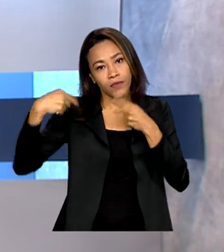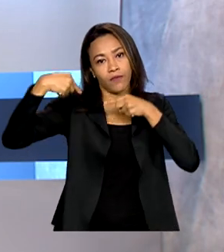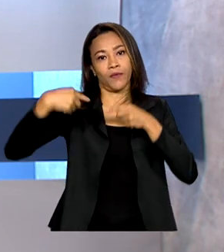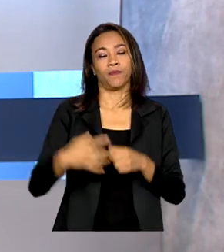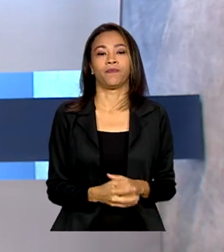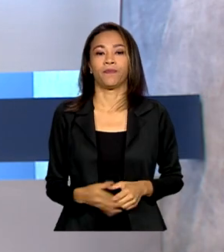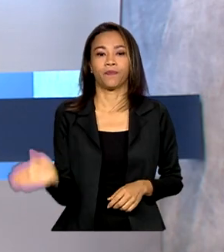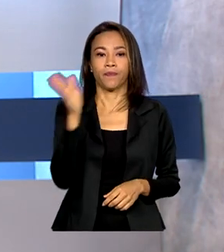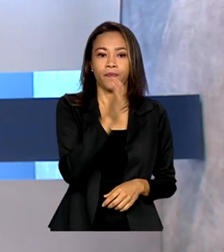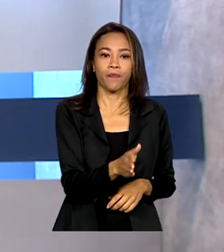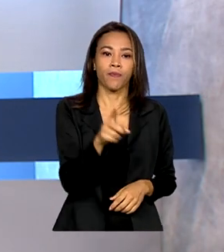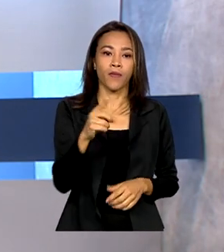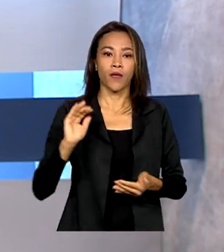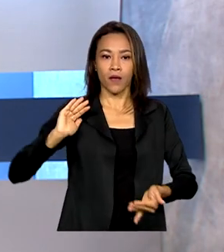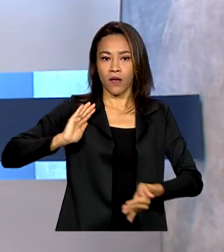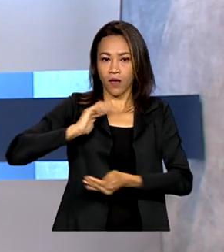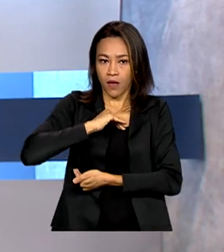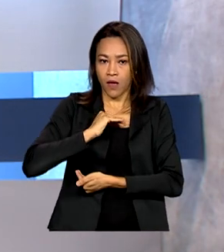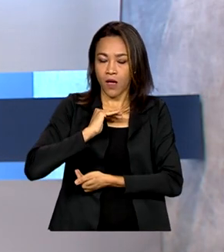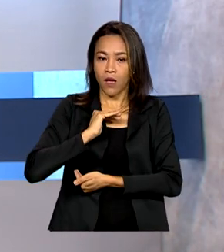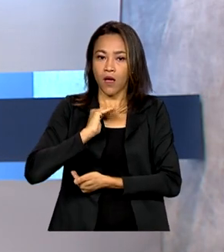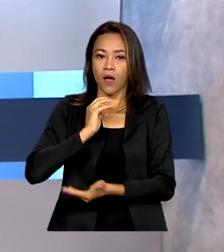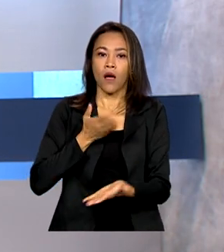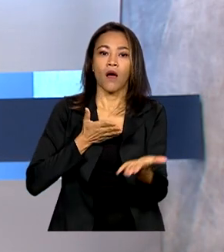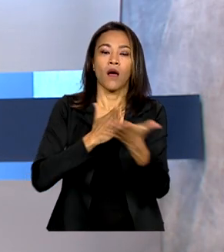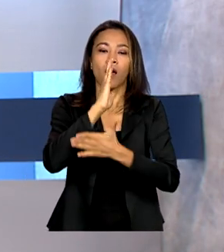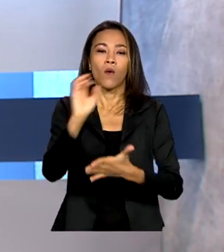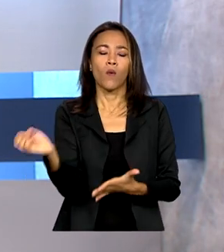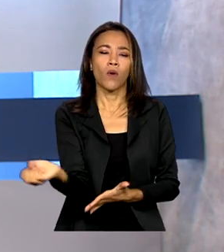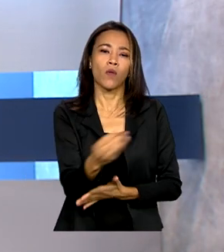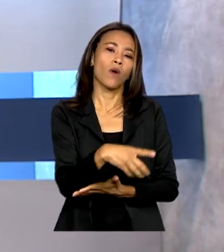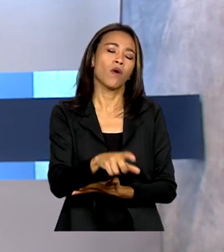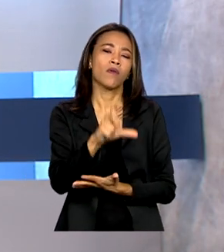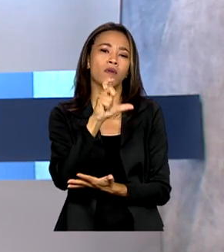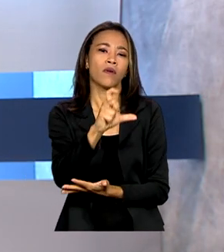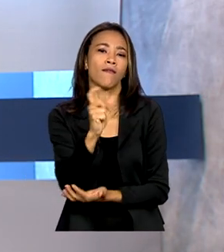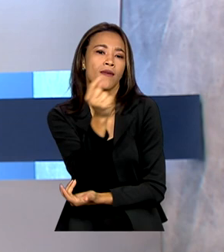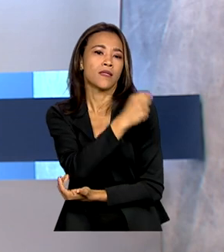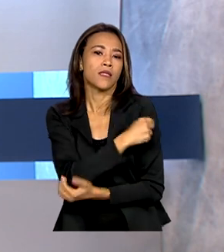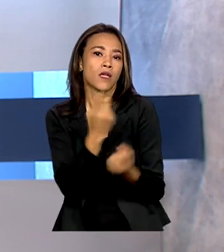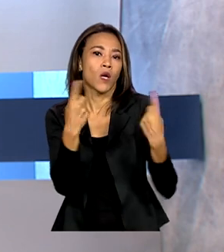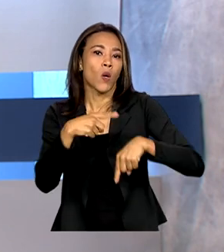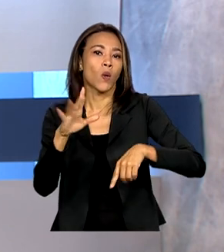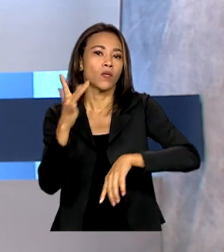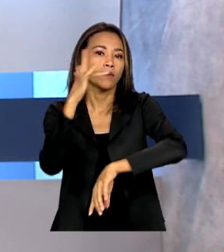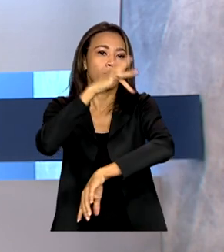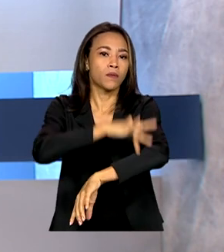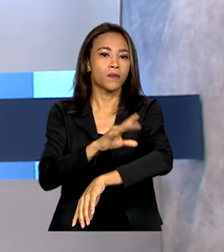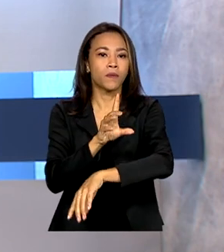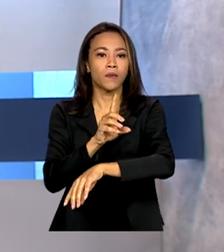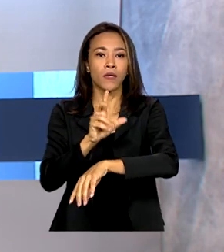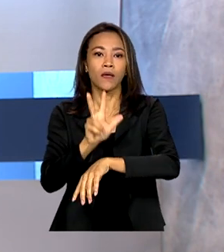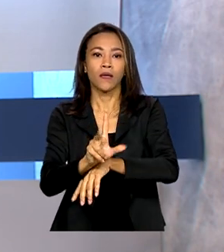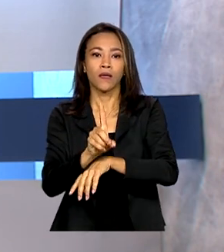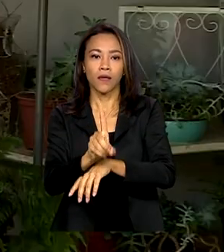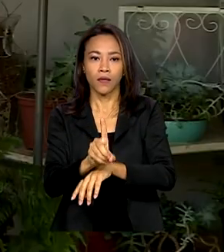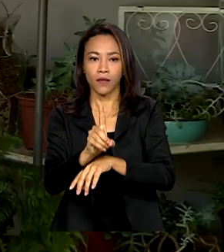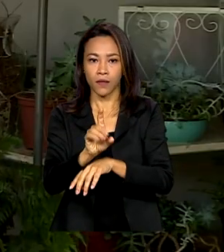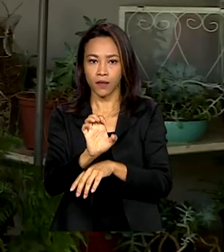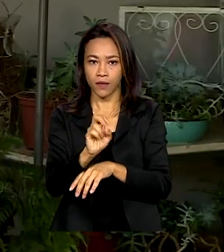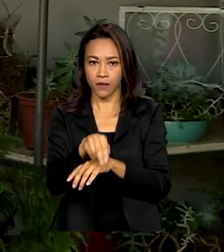A Anvisa aprovou uma nova vacina contra a dengue. O imunizante é indicado para pessoas de 4 a 60 anos.